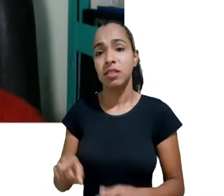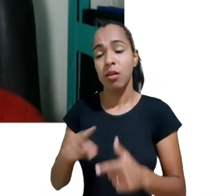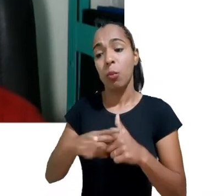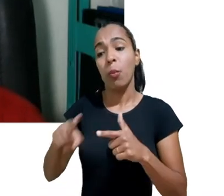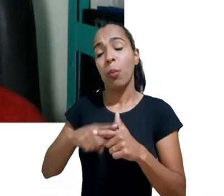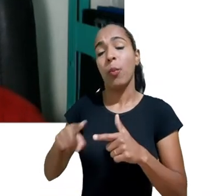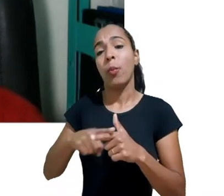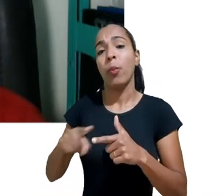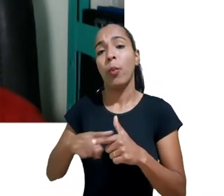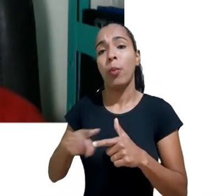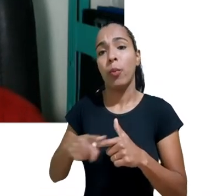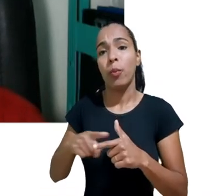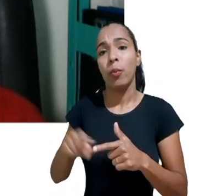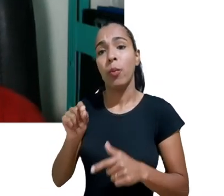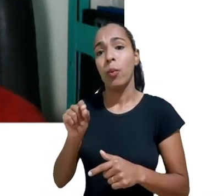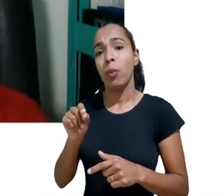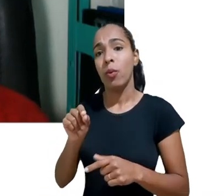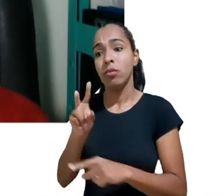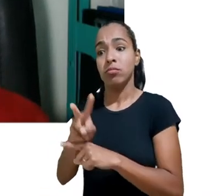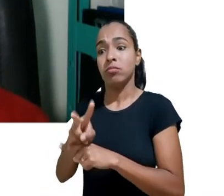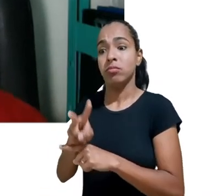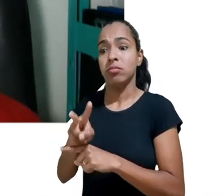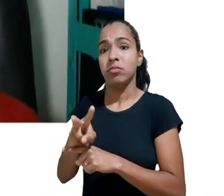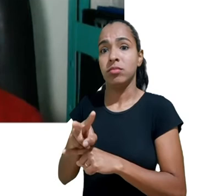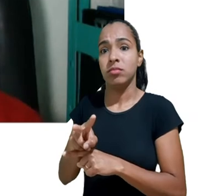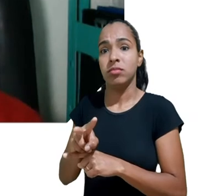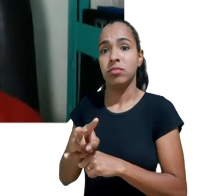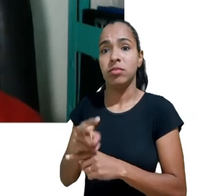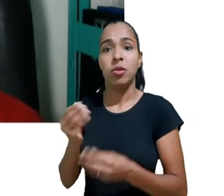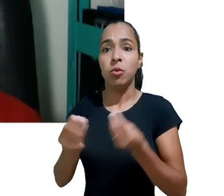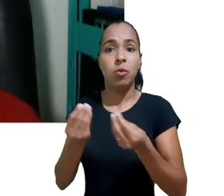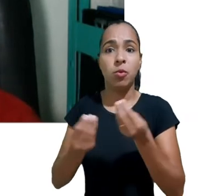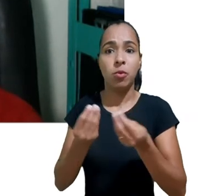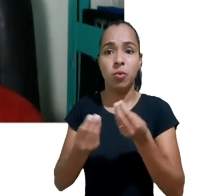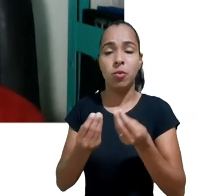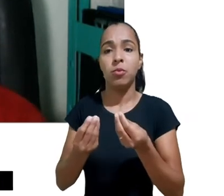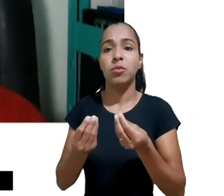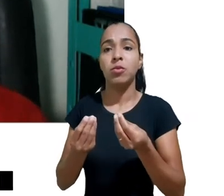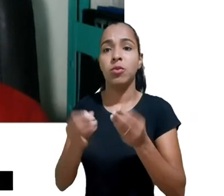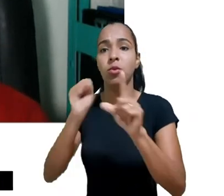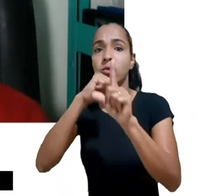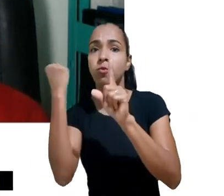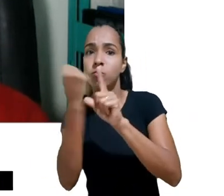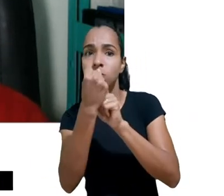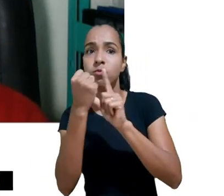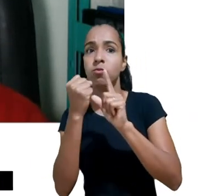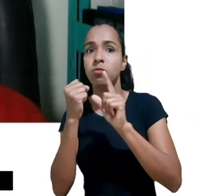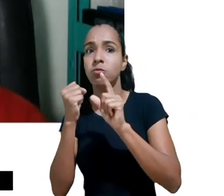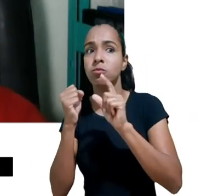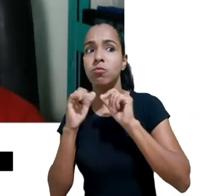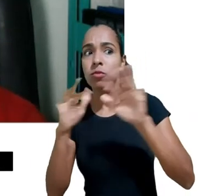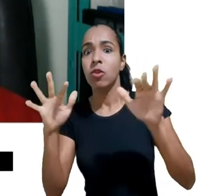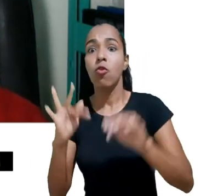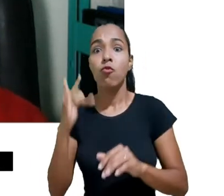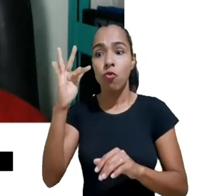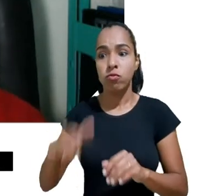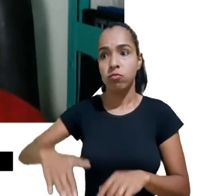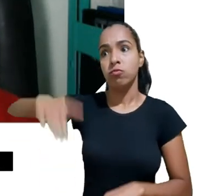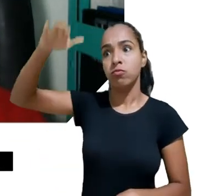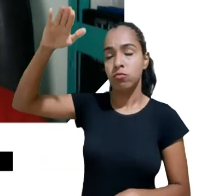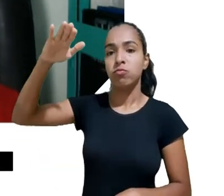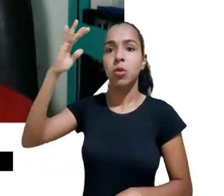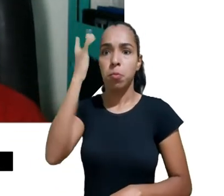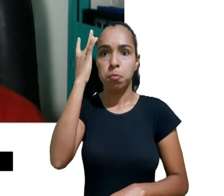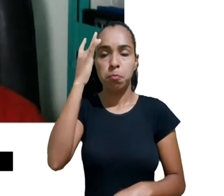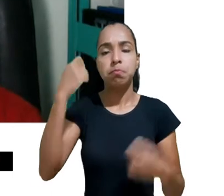estiverem em papéis sociais de tomadores de decisão e finalmente as empresas a sociedade em